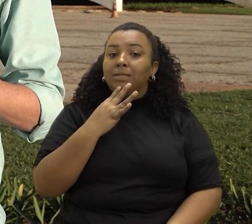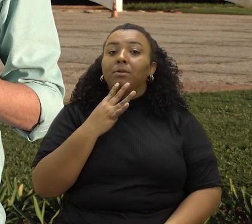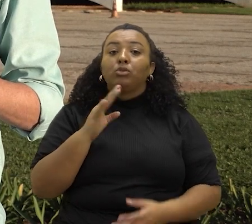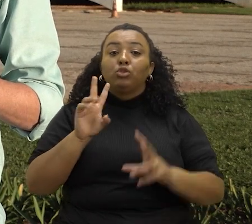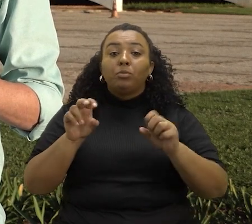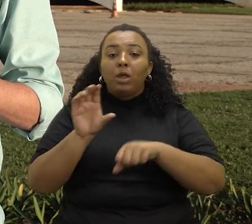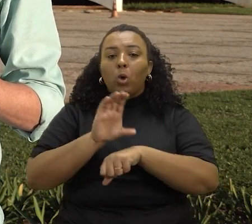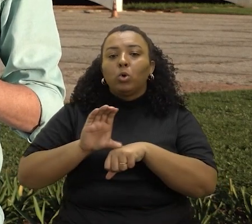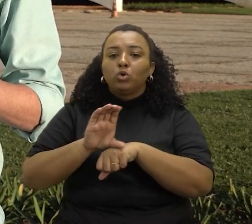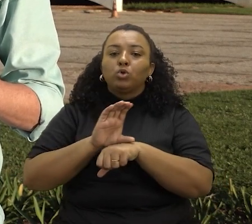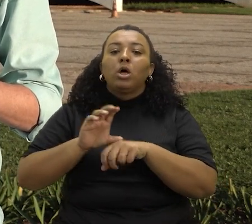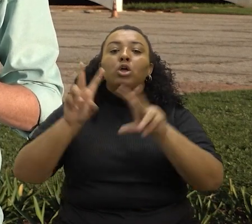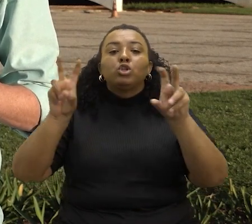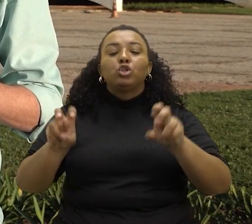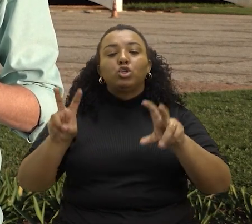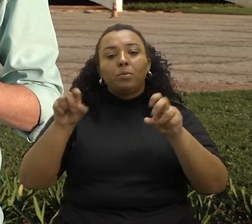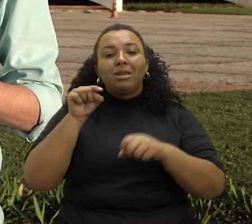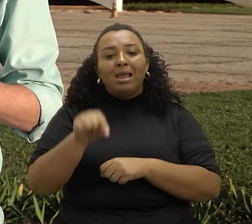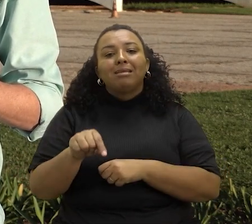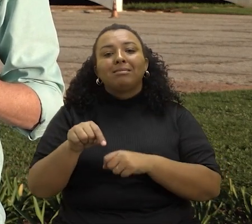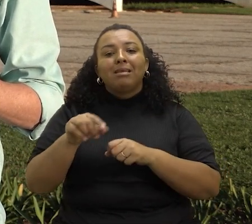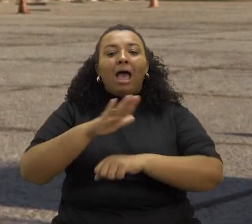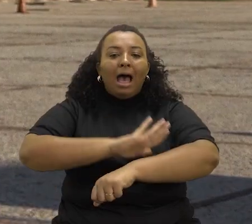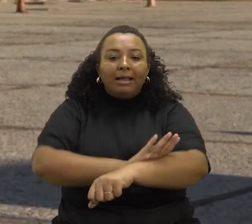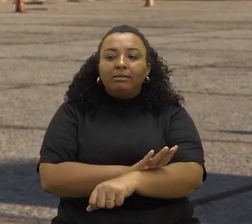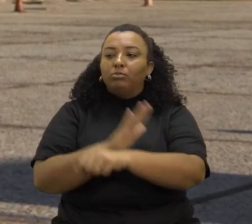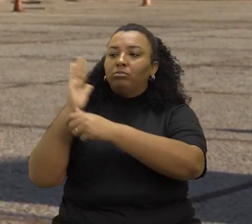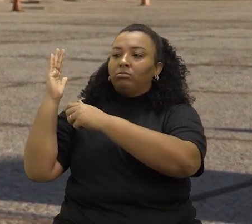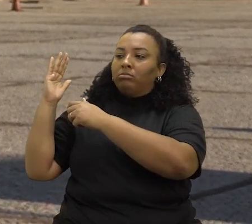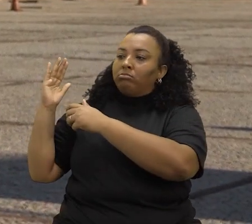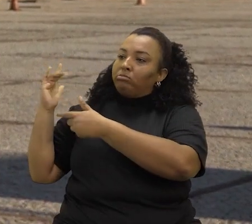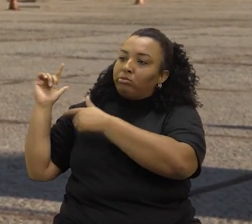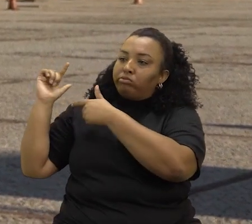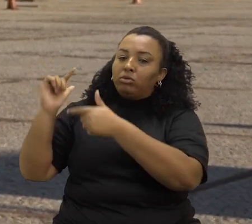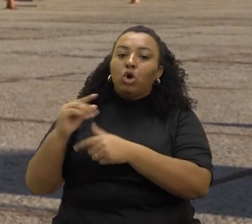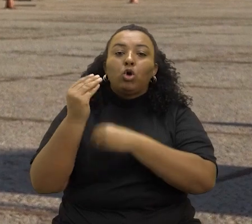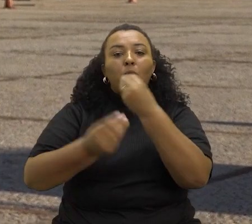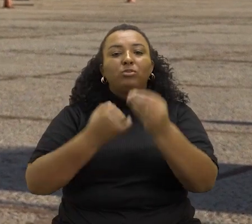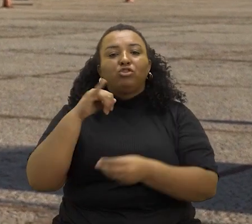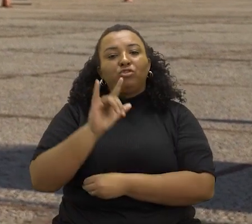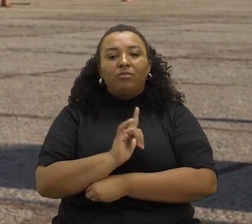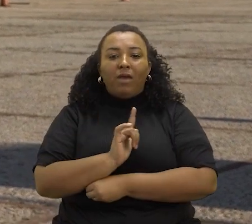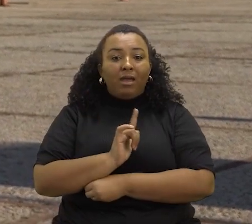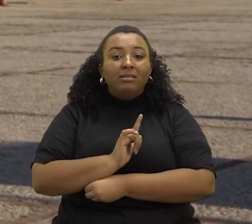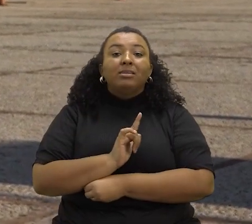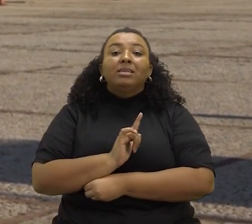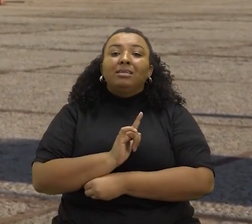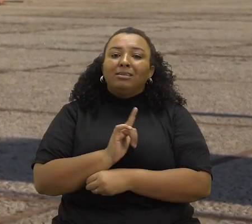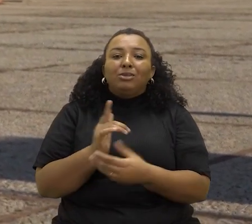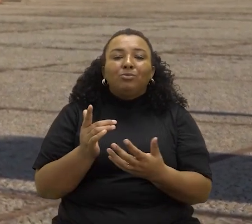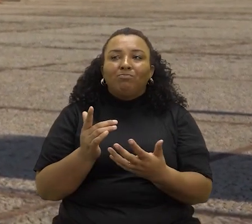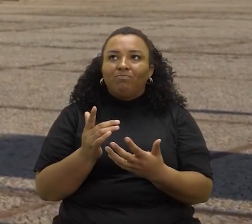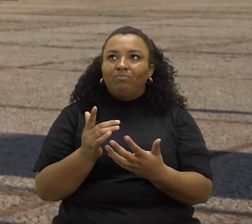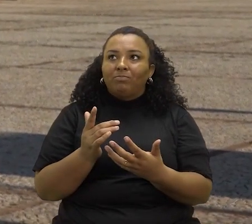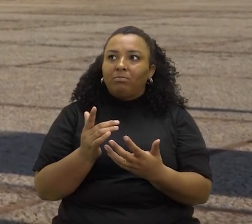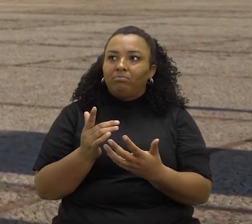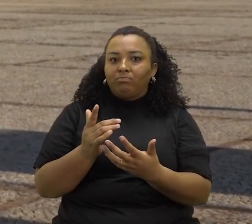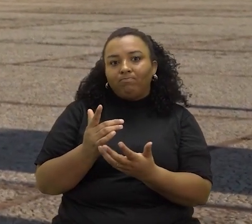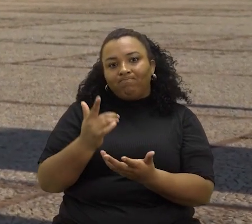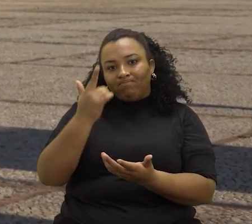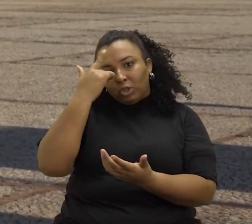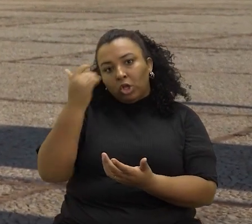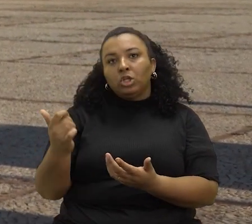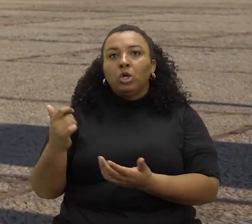inconstitucional em razão do racismo estrutural. É como se houvesse uma violação histórica de direitos dessa população.